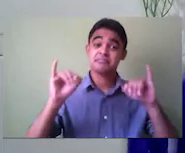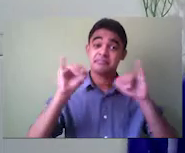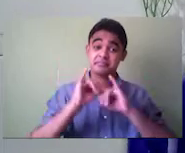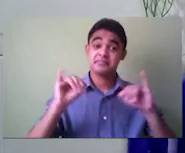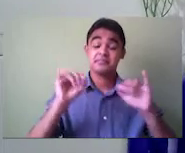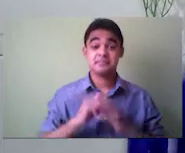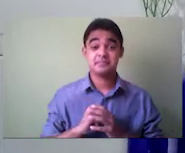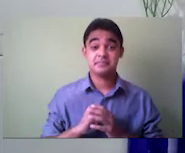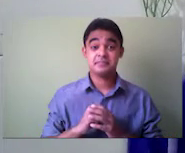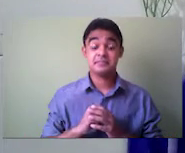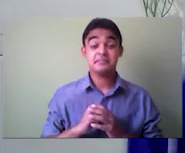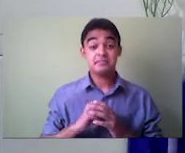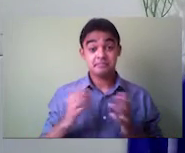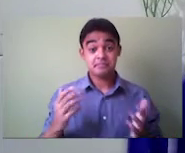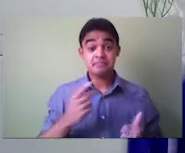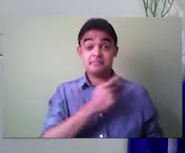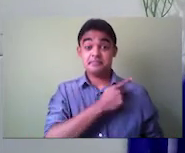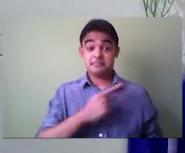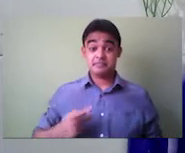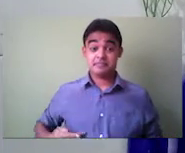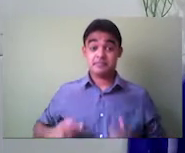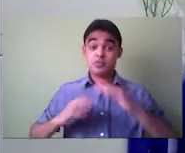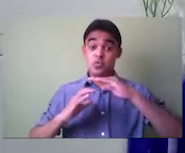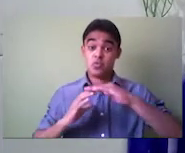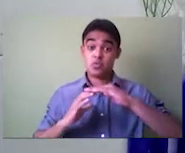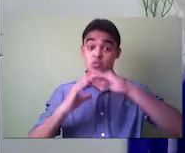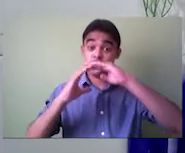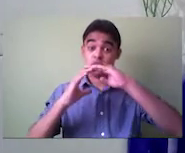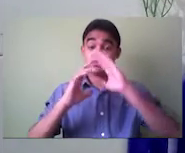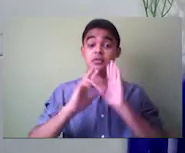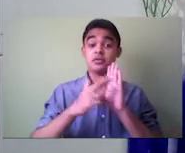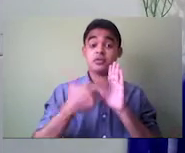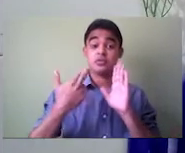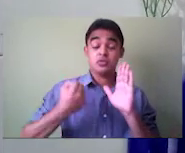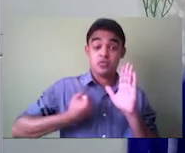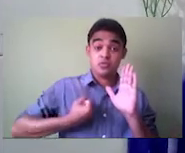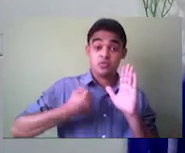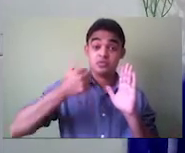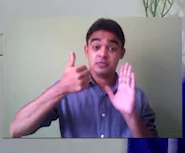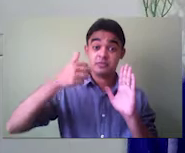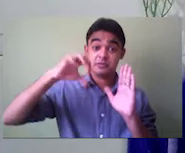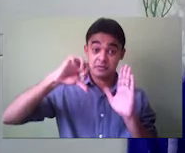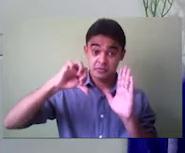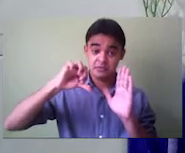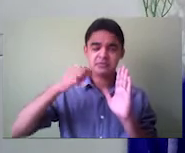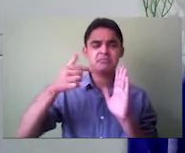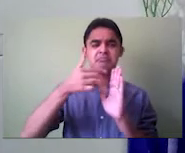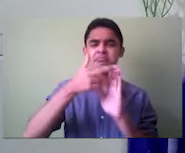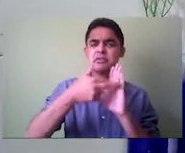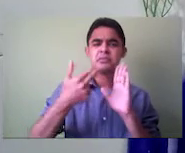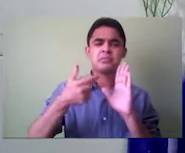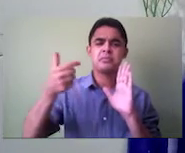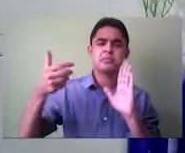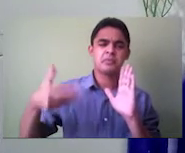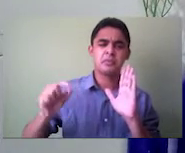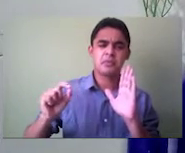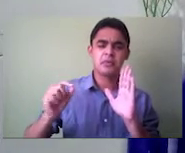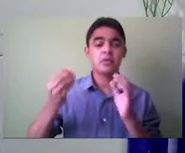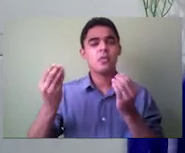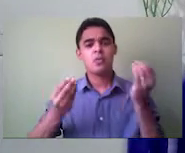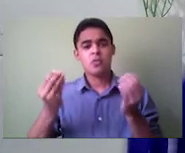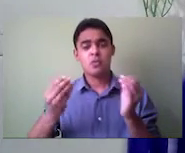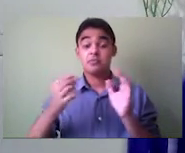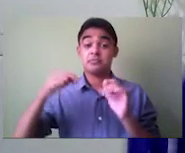A presidência do Conselho Universitário Consul divulgou resolução número 19 com orientações sobre as atividades de TCC